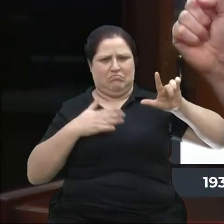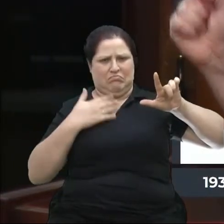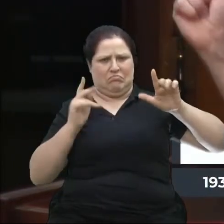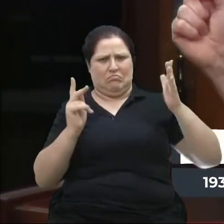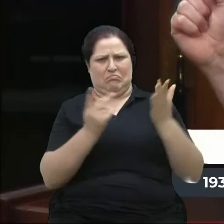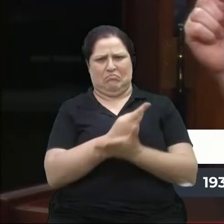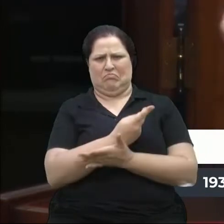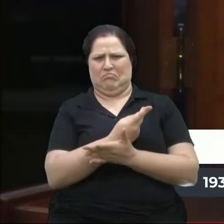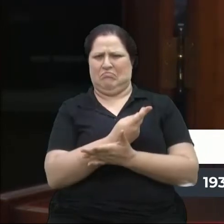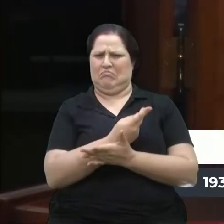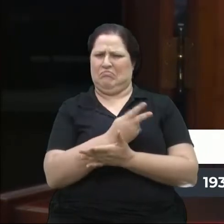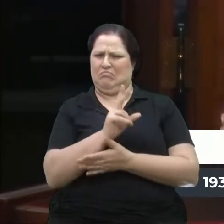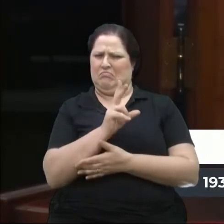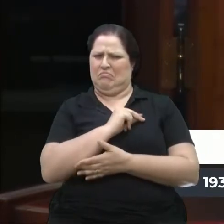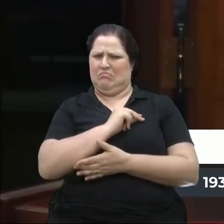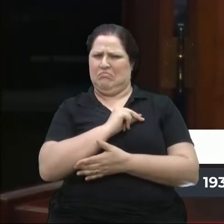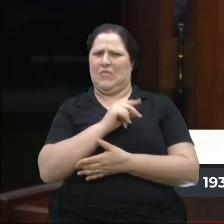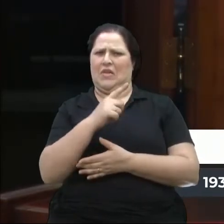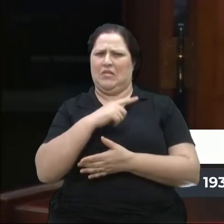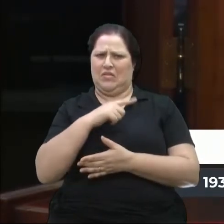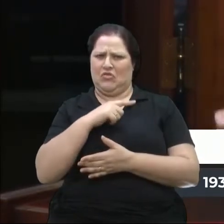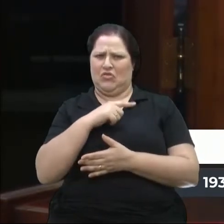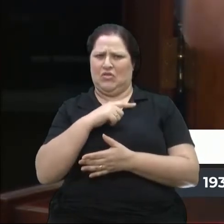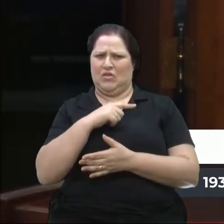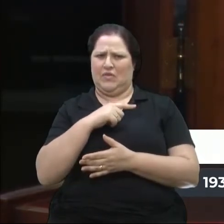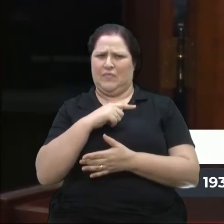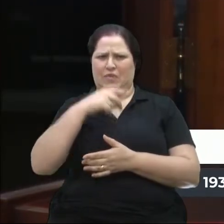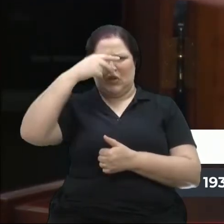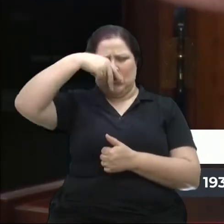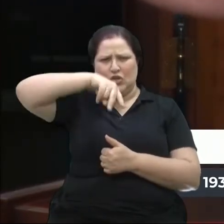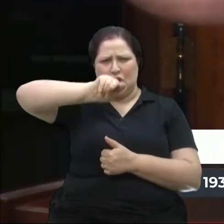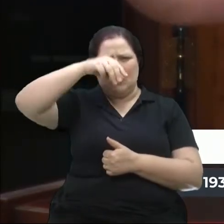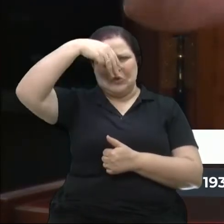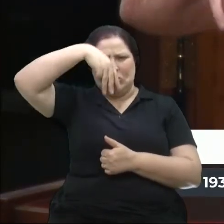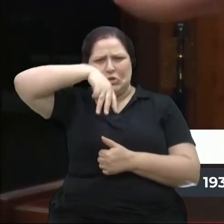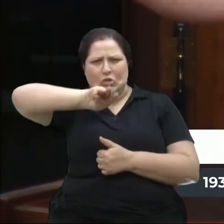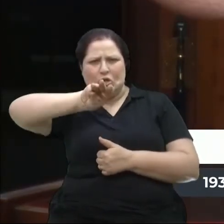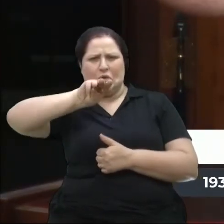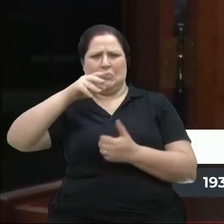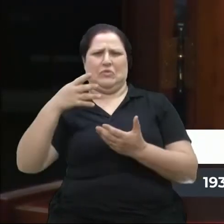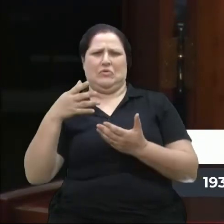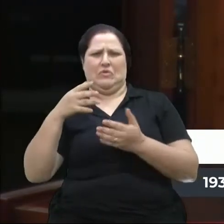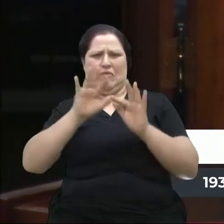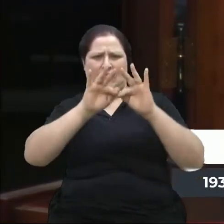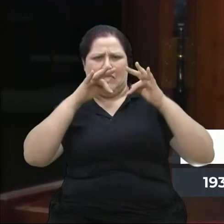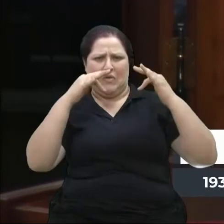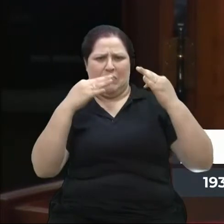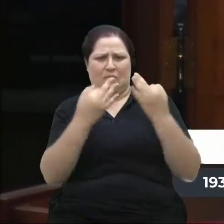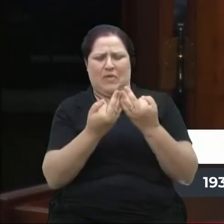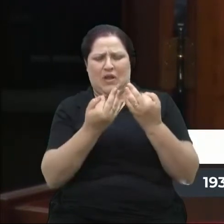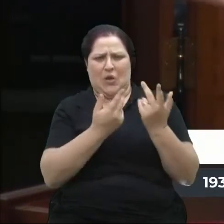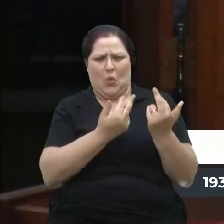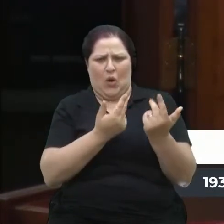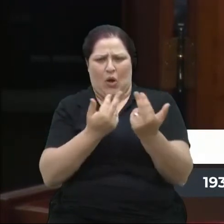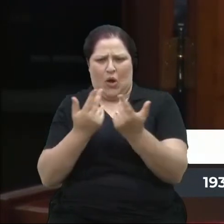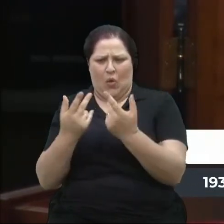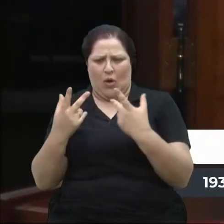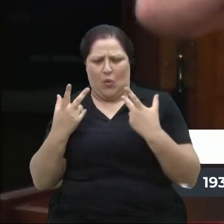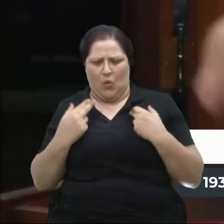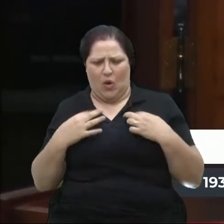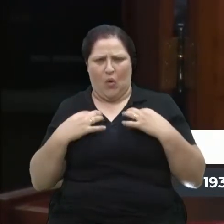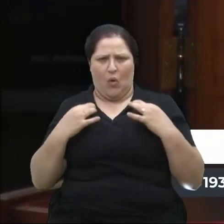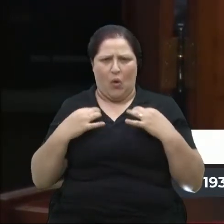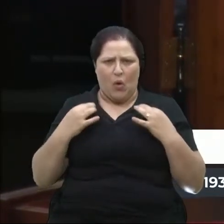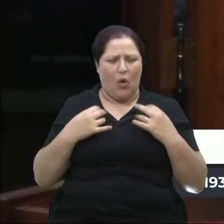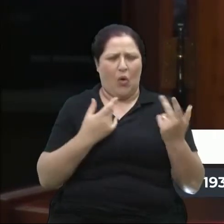aconteceu? Opa! Tinha gêmeos, vários trigêmeos. Família enorme, igual, mesma roupa.